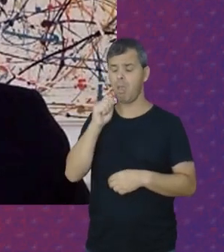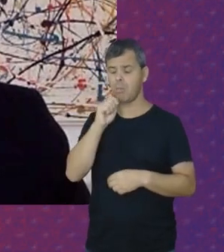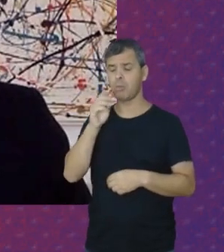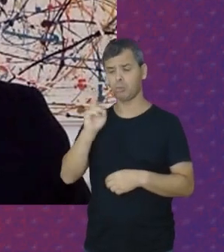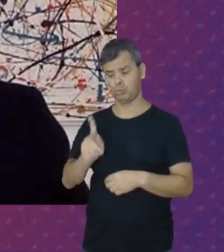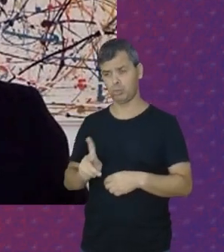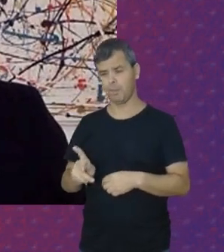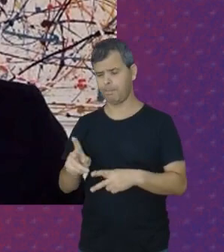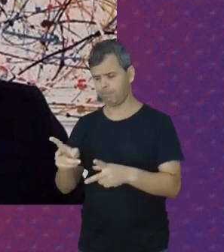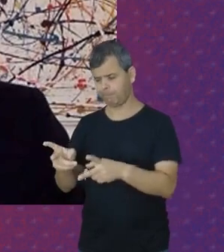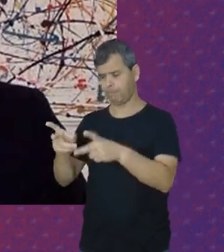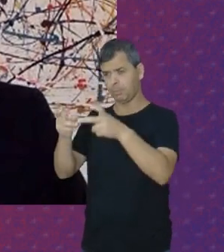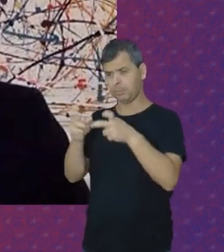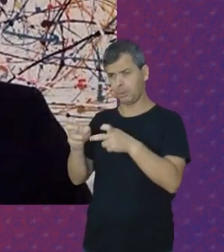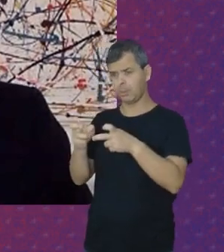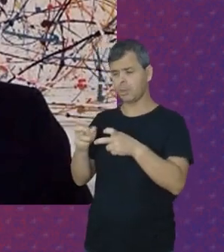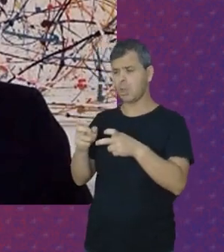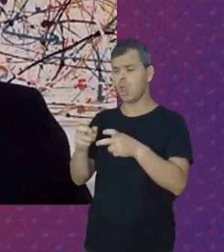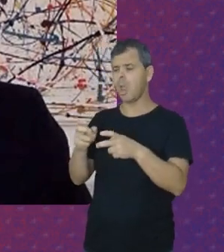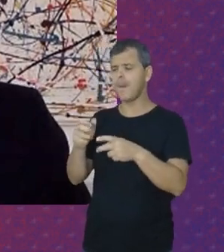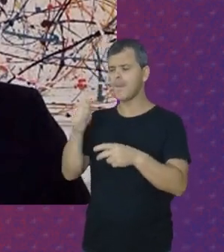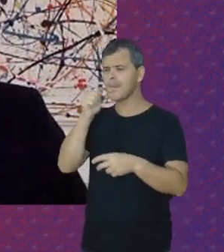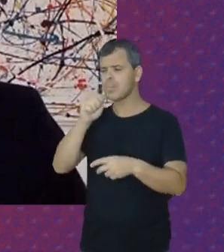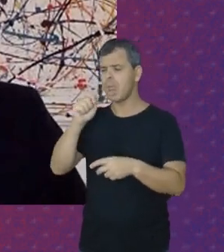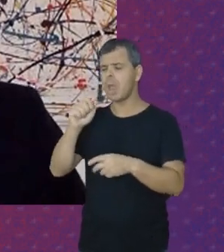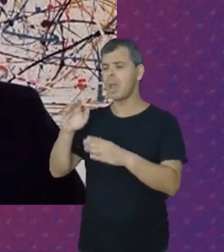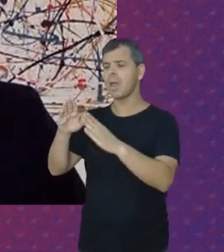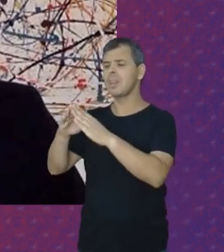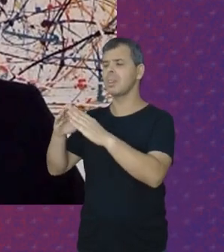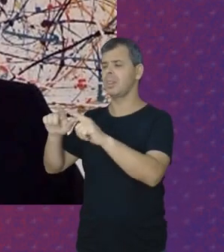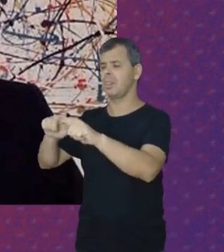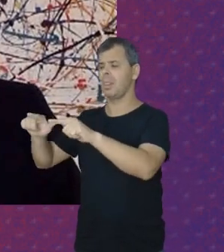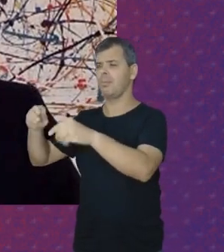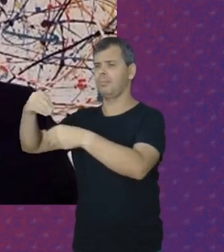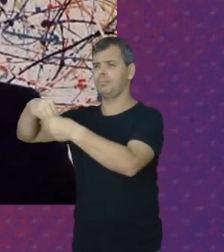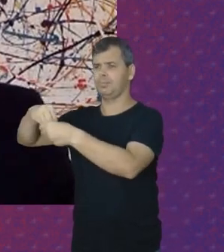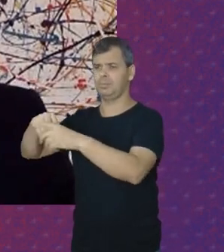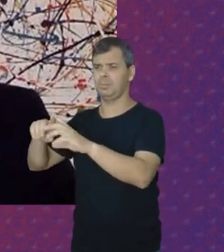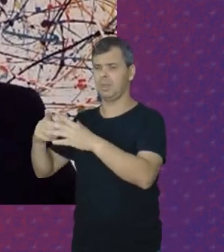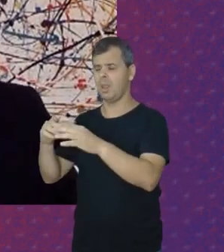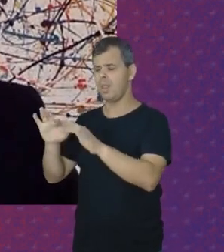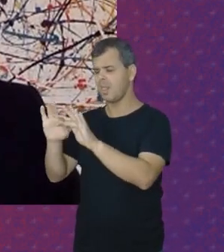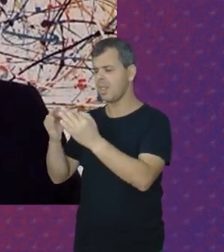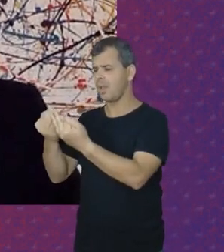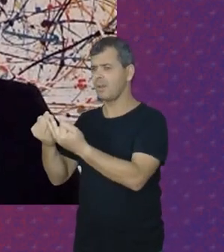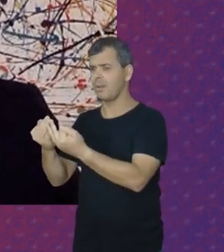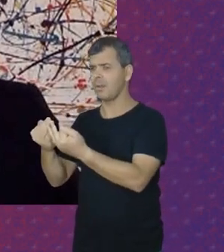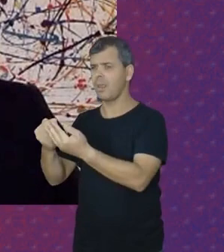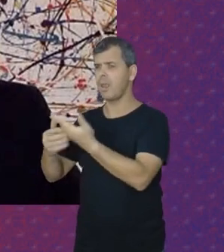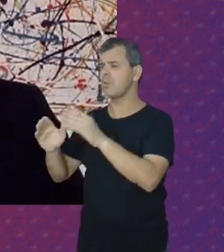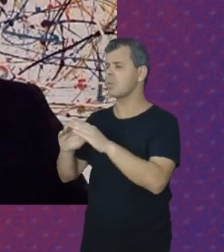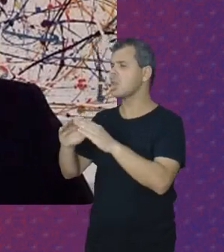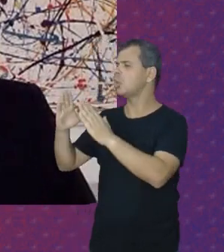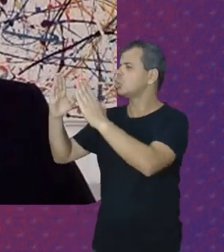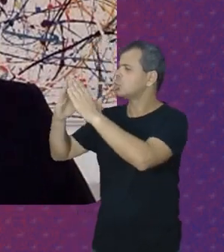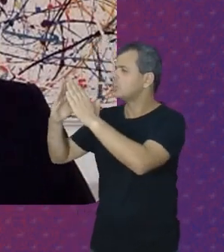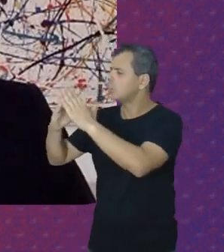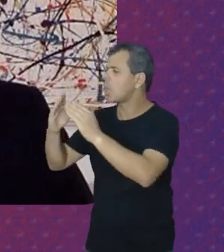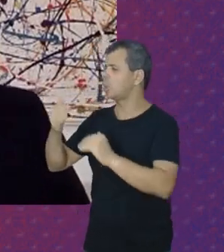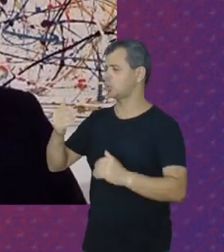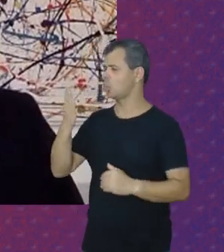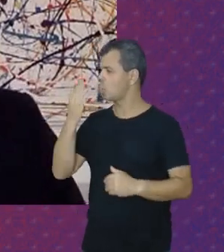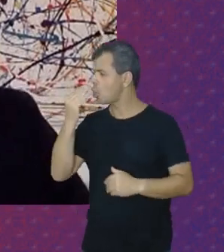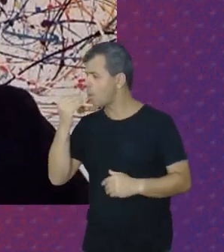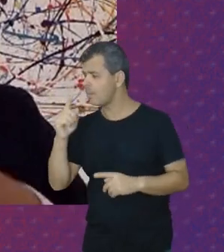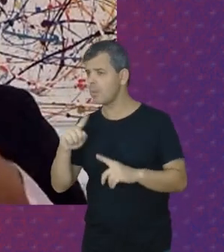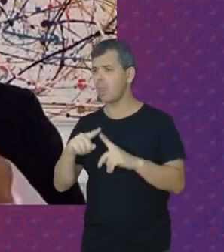Ela via Muita mulher Trabalhando Em casa Nas casas De família Em troca De teto De comida